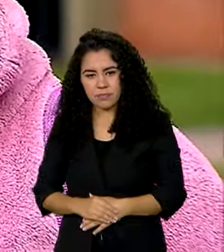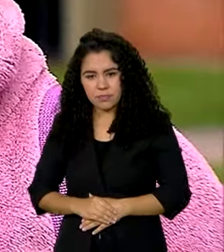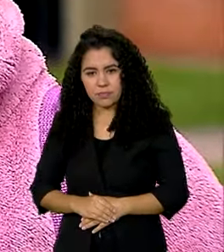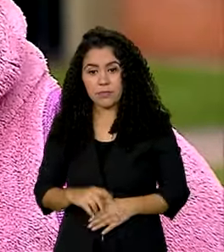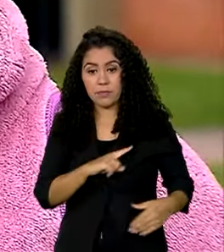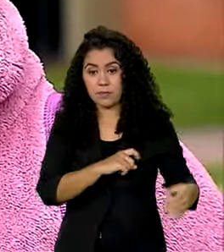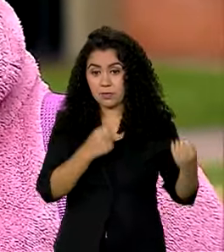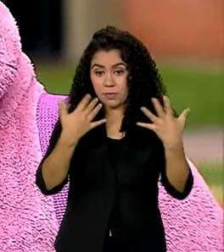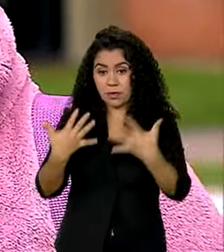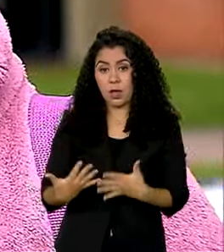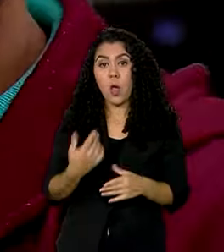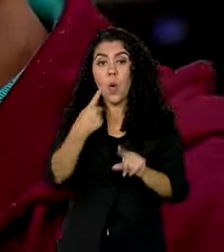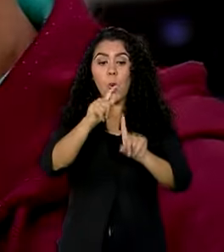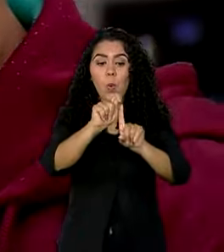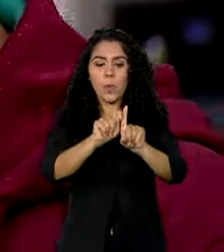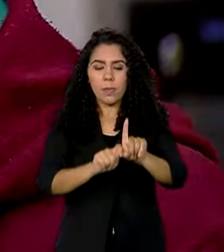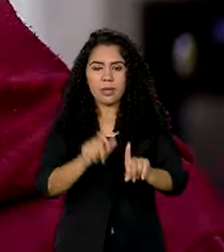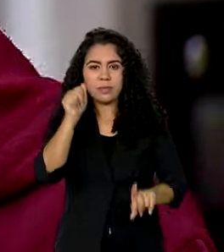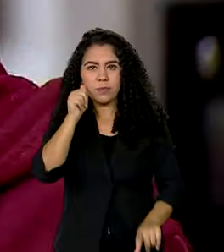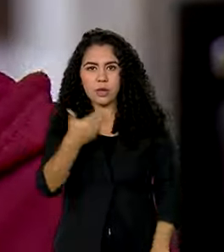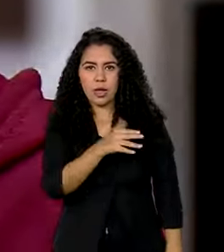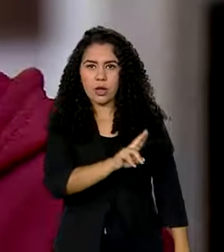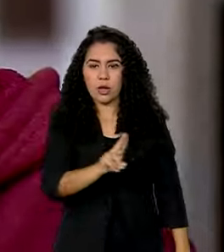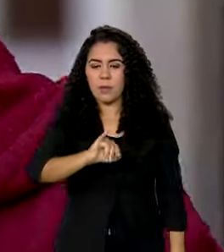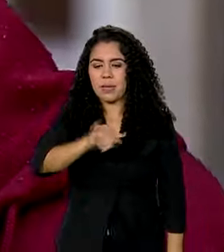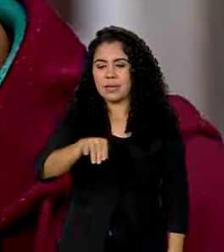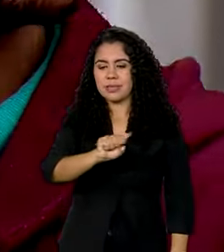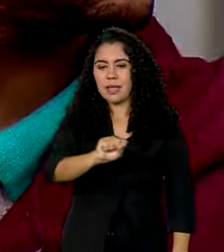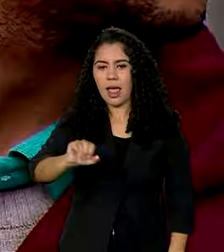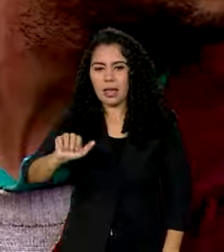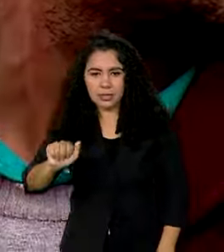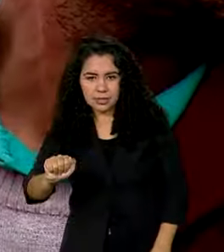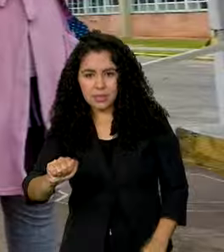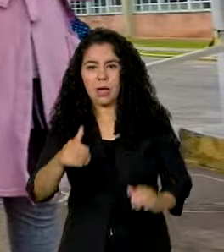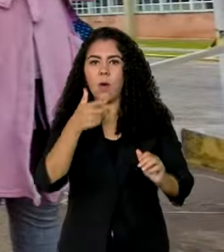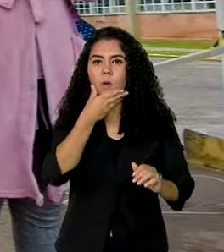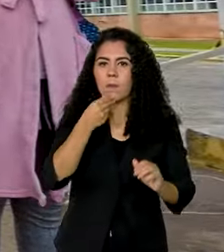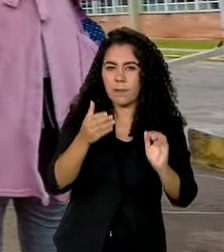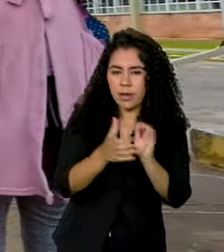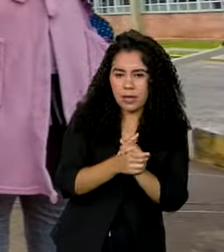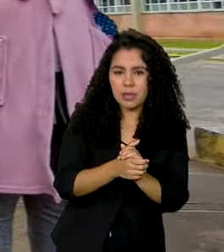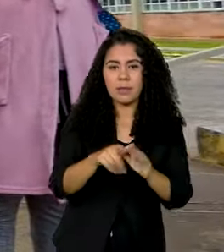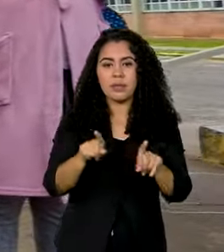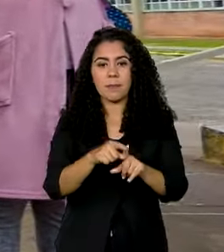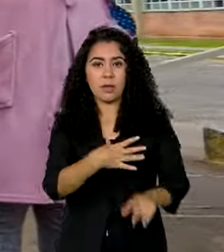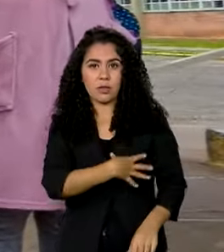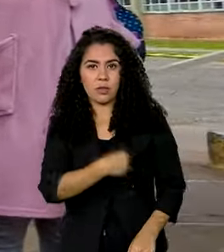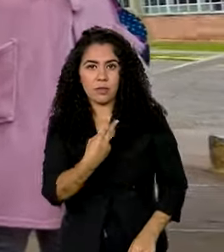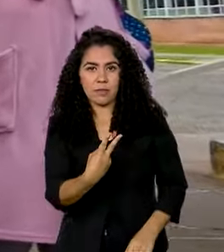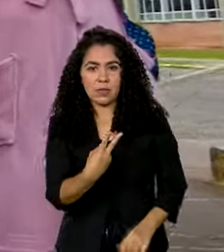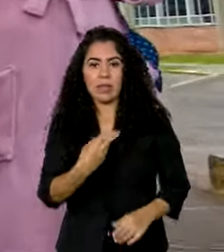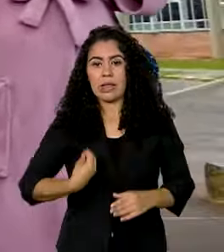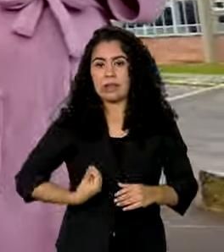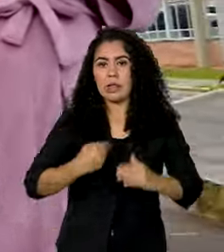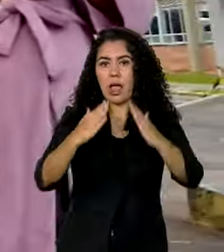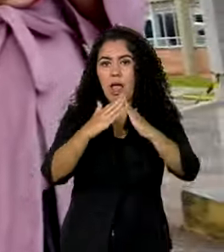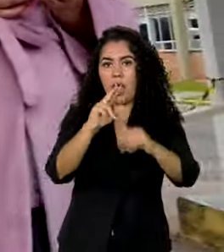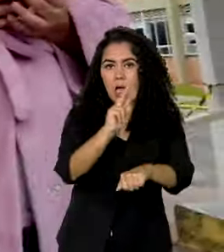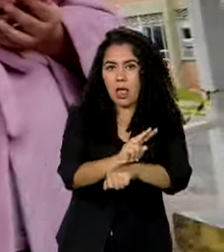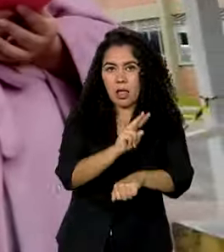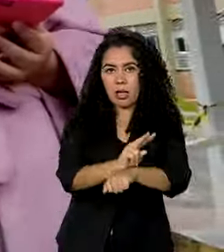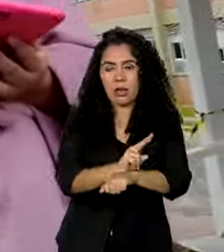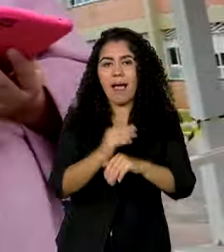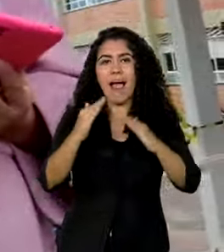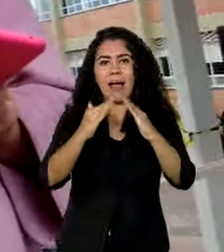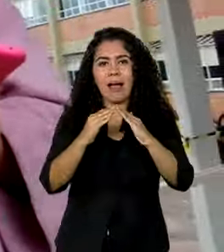Há um mês, Jéssica, o marido e os dois filhos estão em um abrigo. A casa deles, no bairro de Matias Velha, em Canoas,